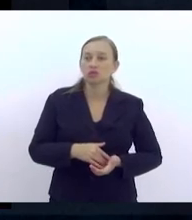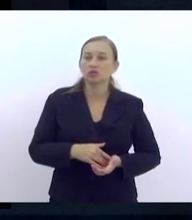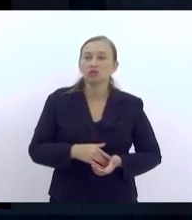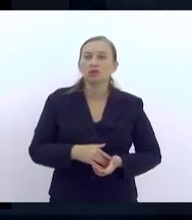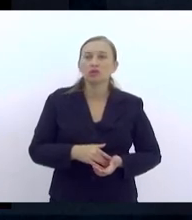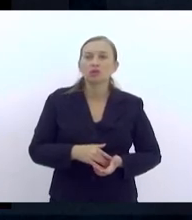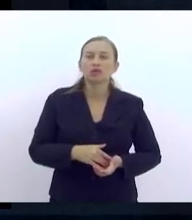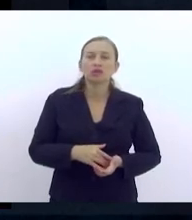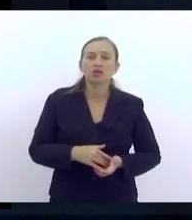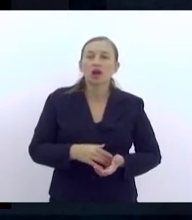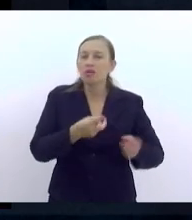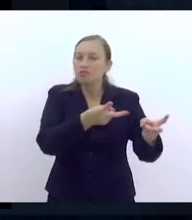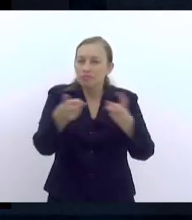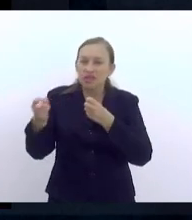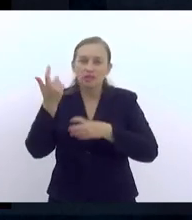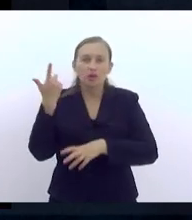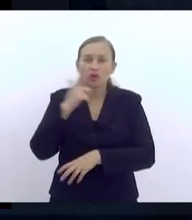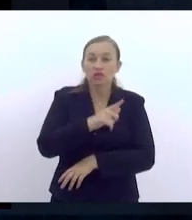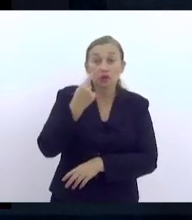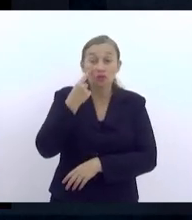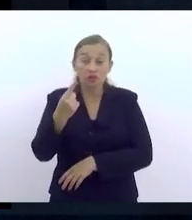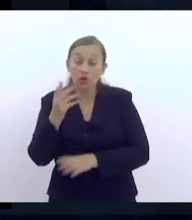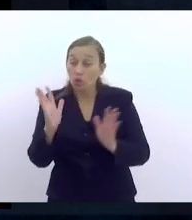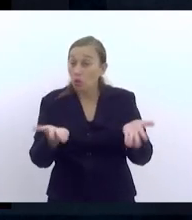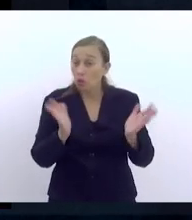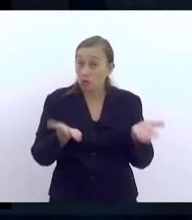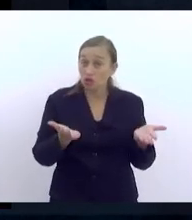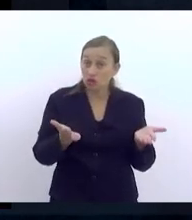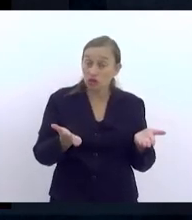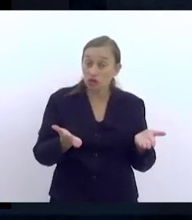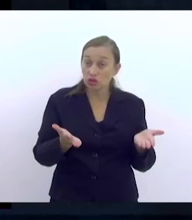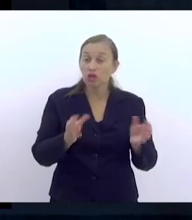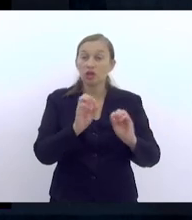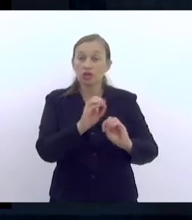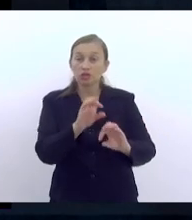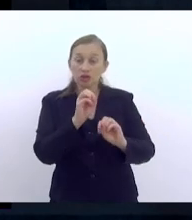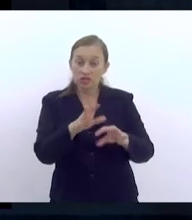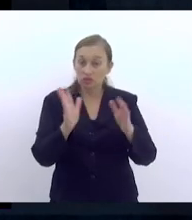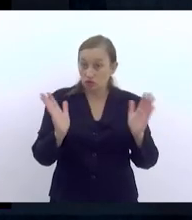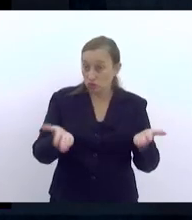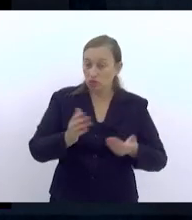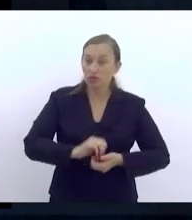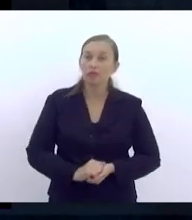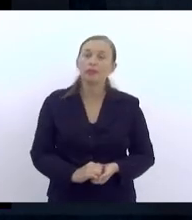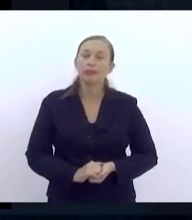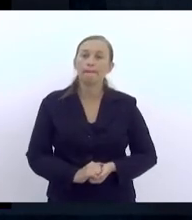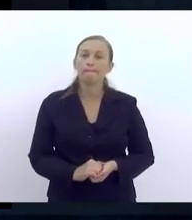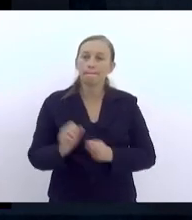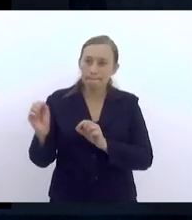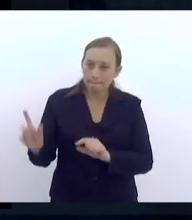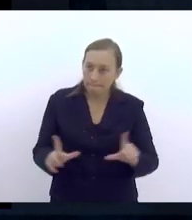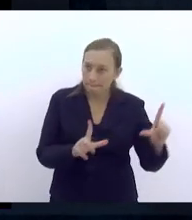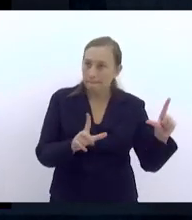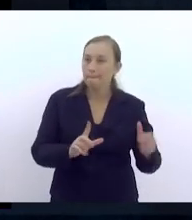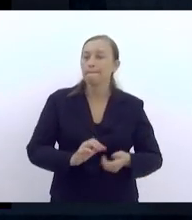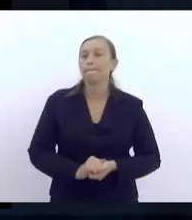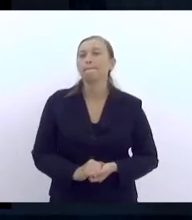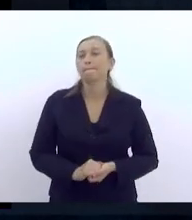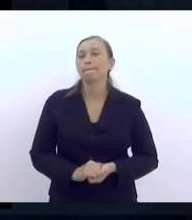consegue perceber quando a gente olha hoje para o cenário da educação hoje. Pode passar, por favor.